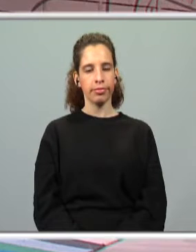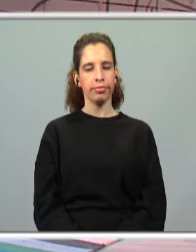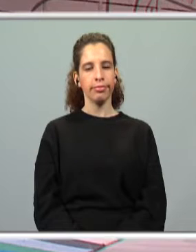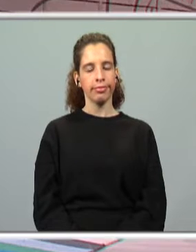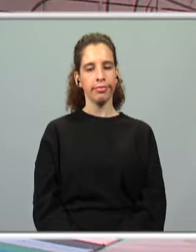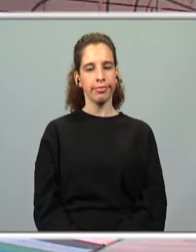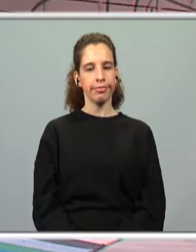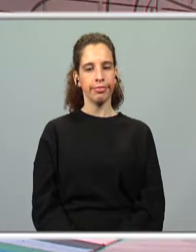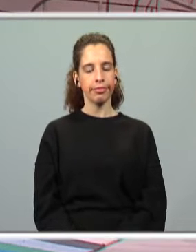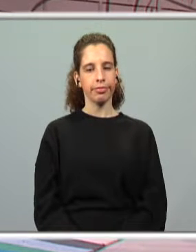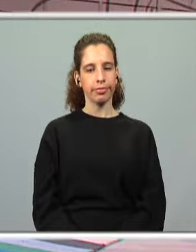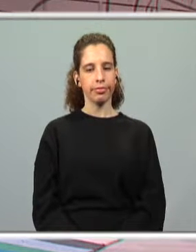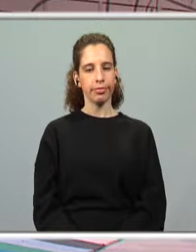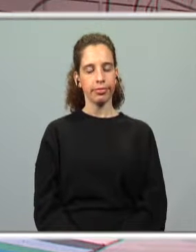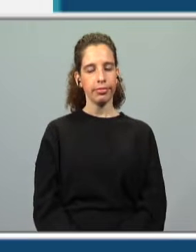de seguida.